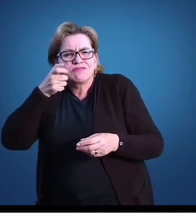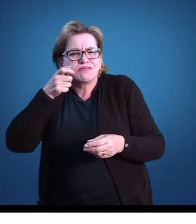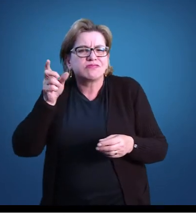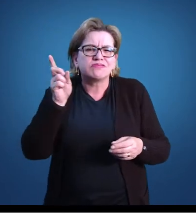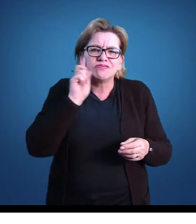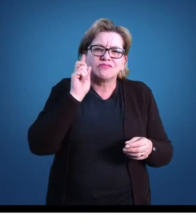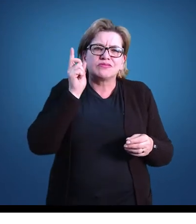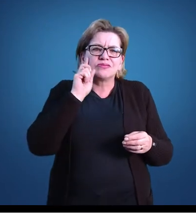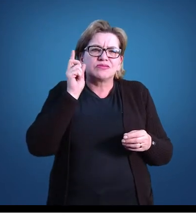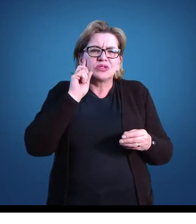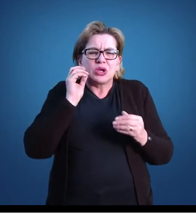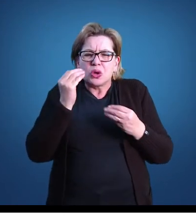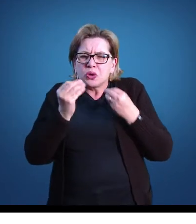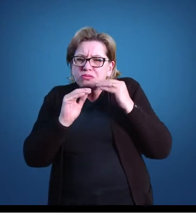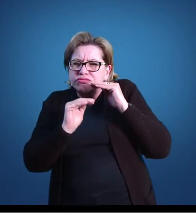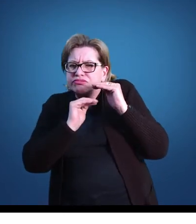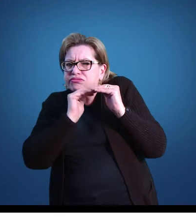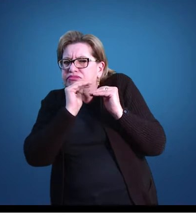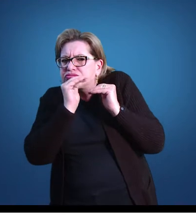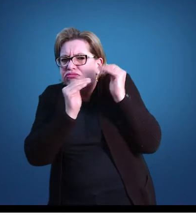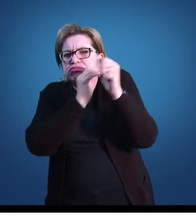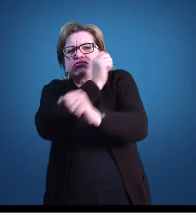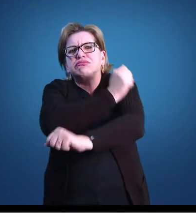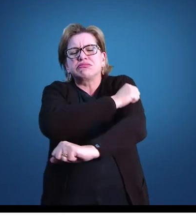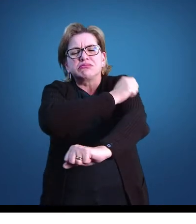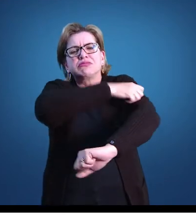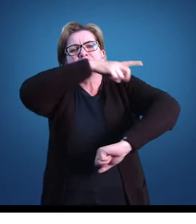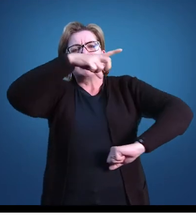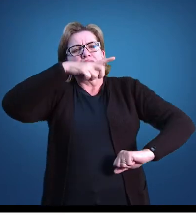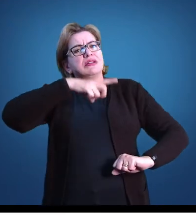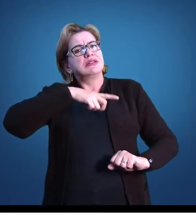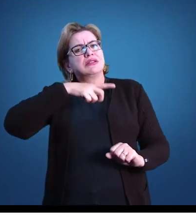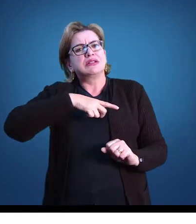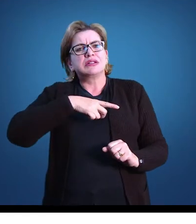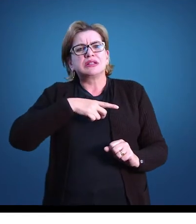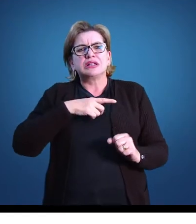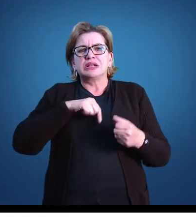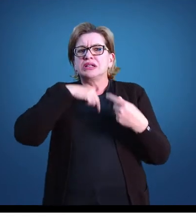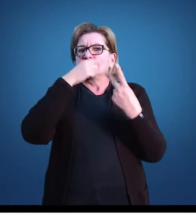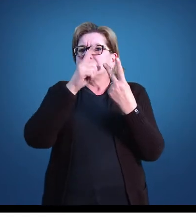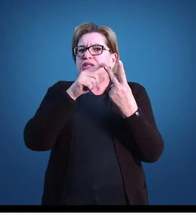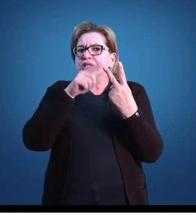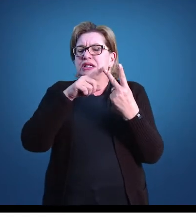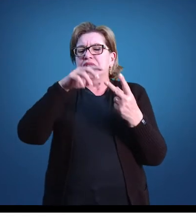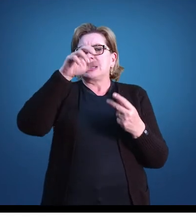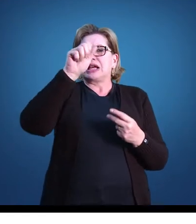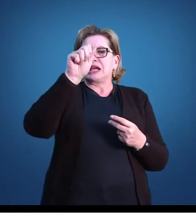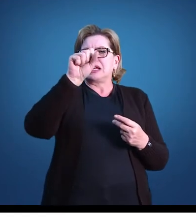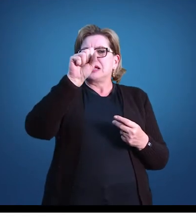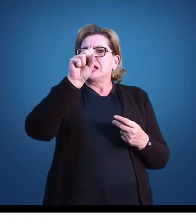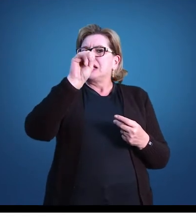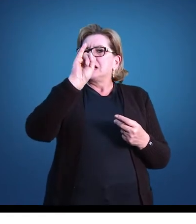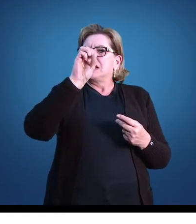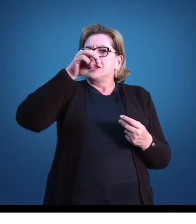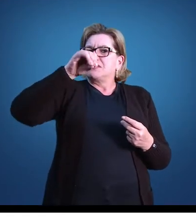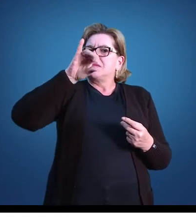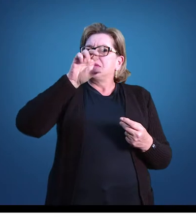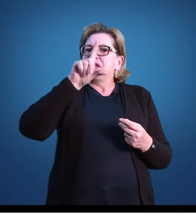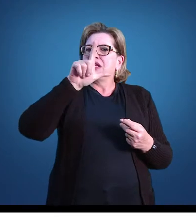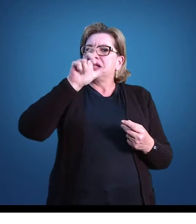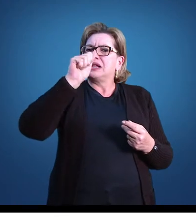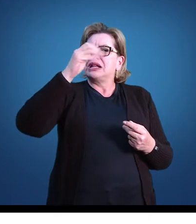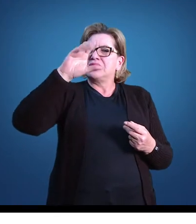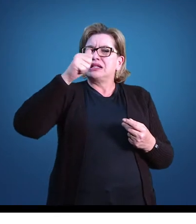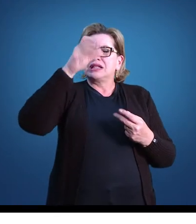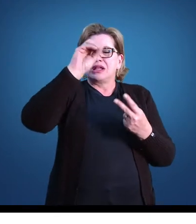decorrer das aulas, a evolução que eles vão tendo no decorrer das aulas. E a assimilação do conteúdo, que aí vem a